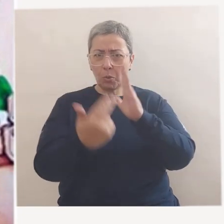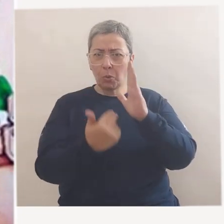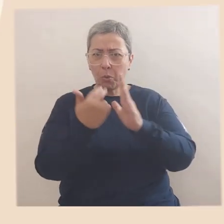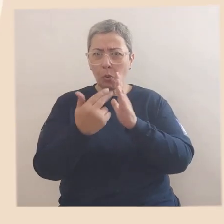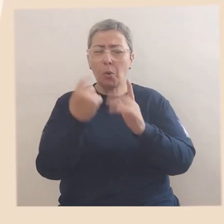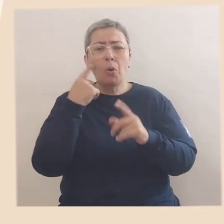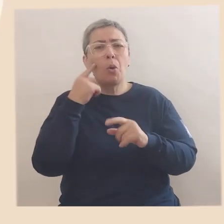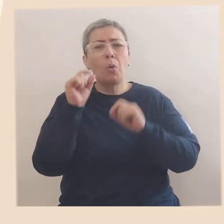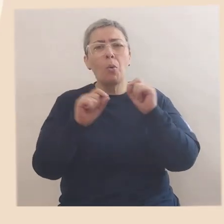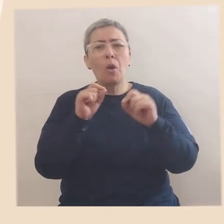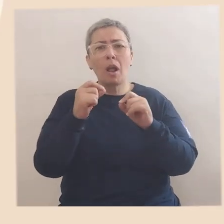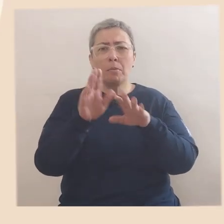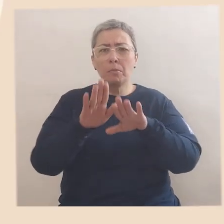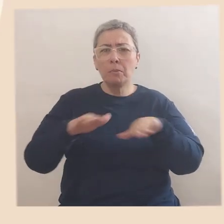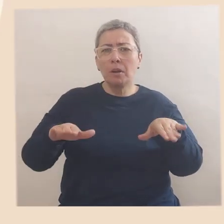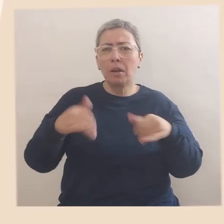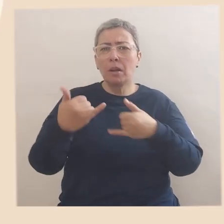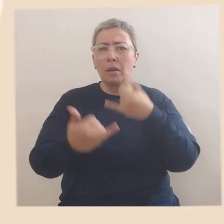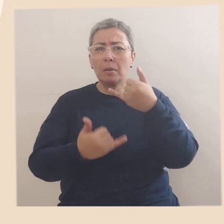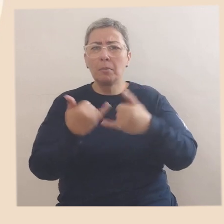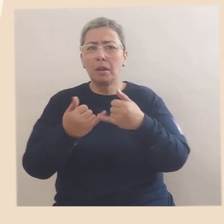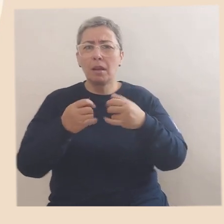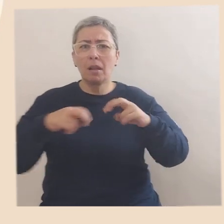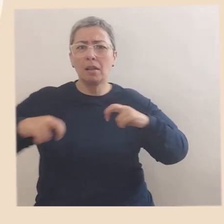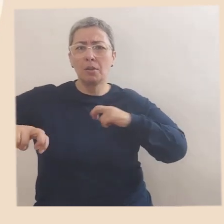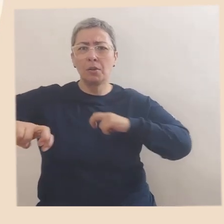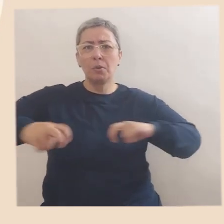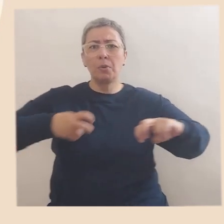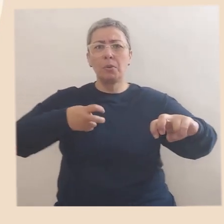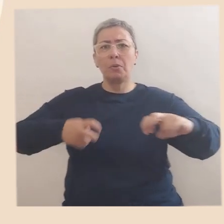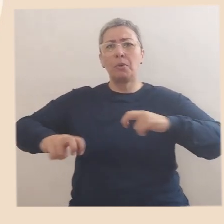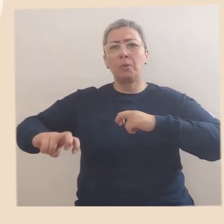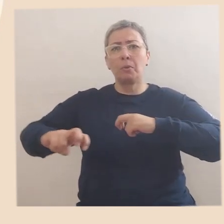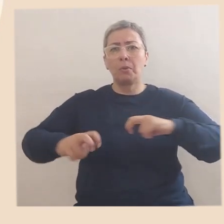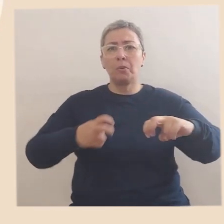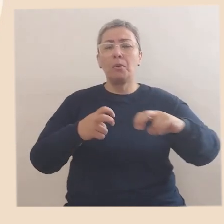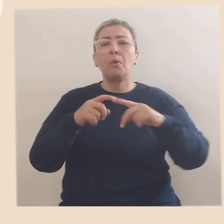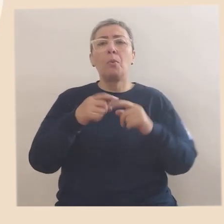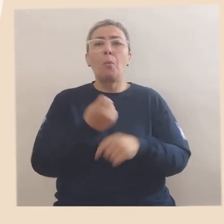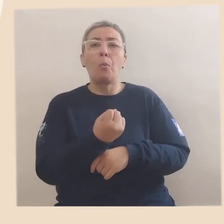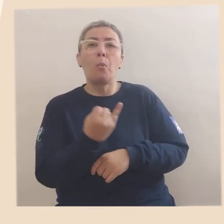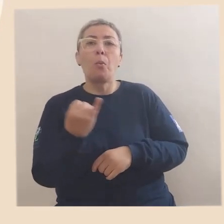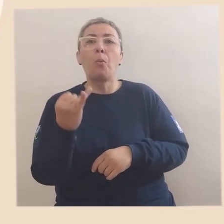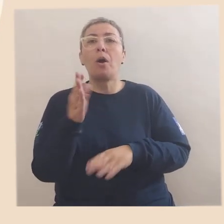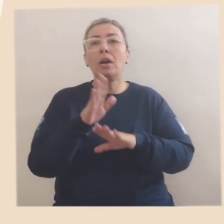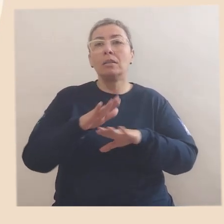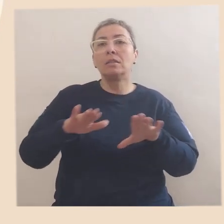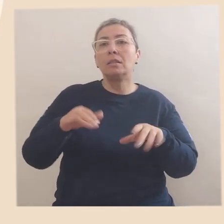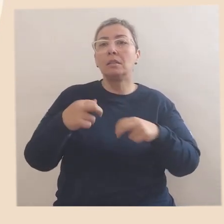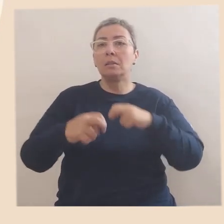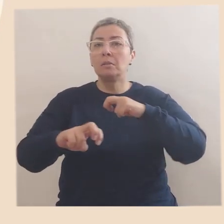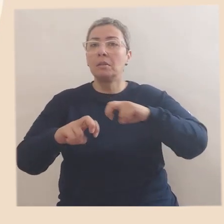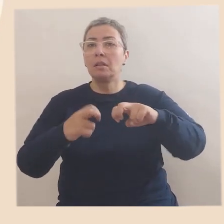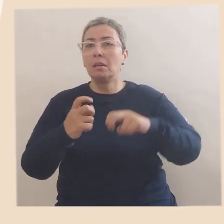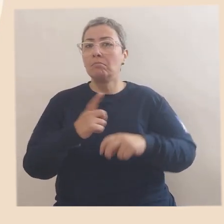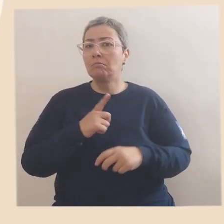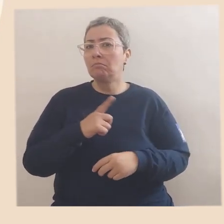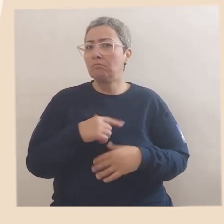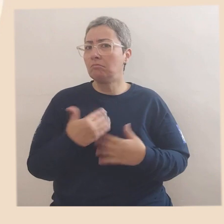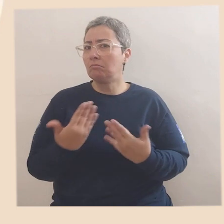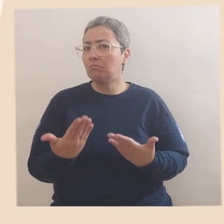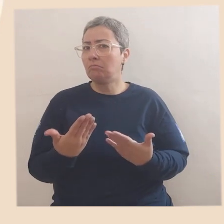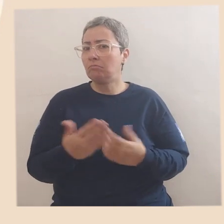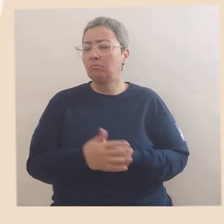Veja as crianças brincando de ciranda. Quantas crianças estão brincando de ciranda?